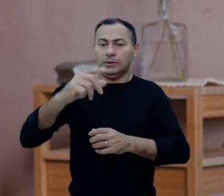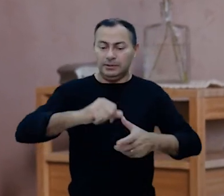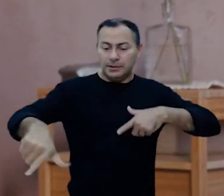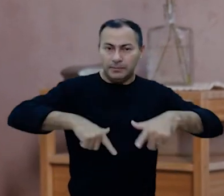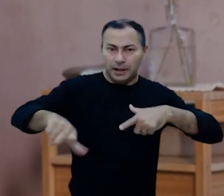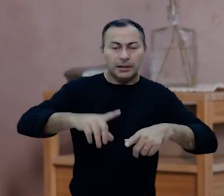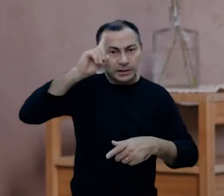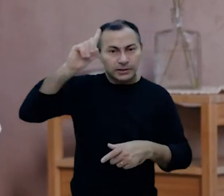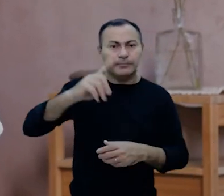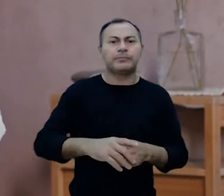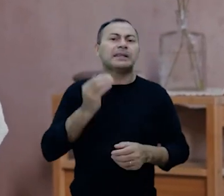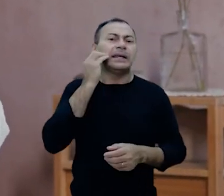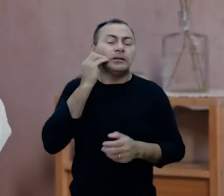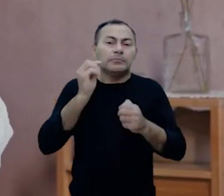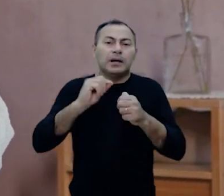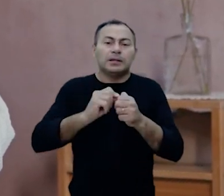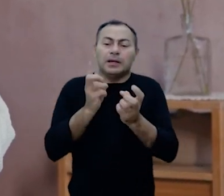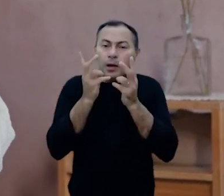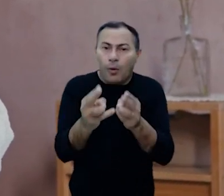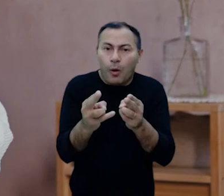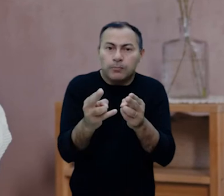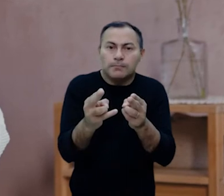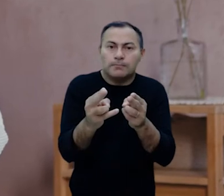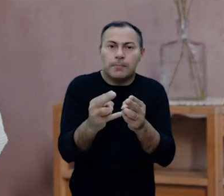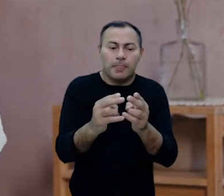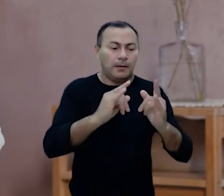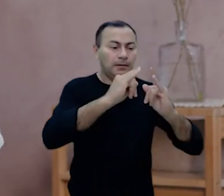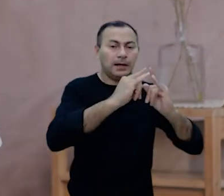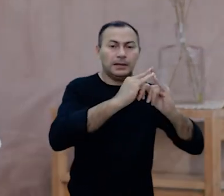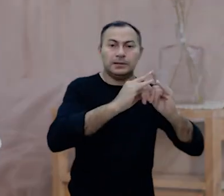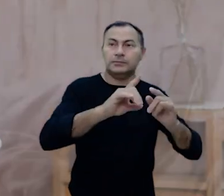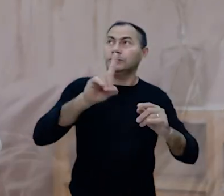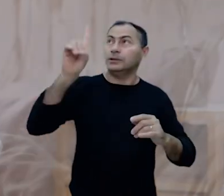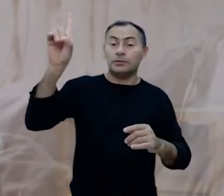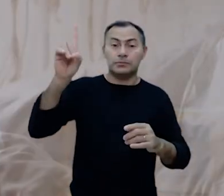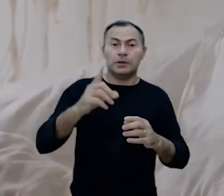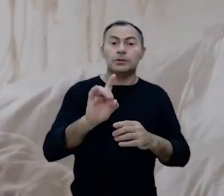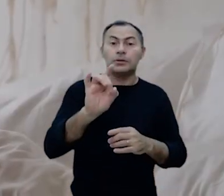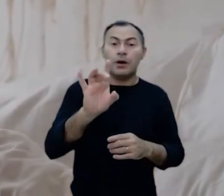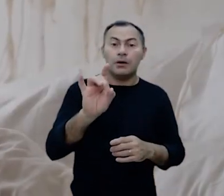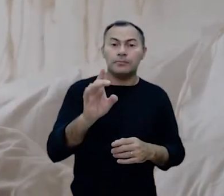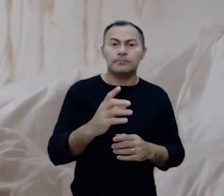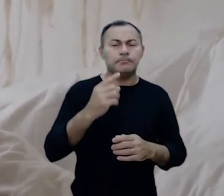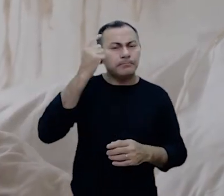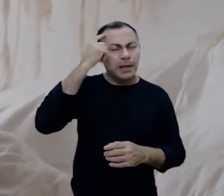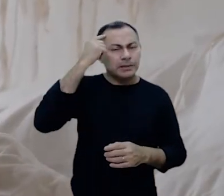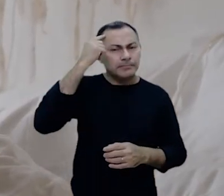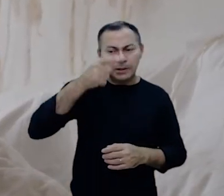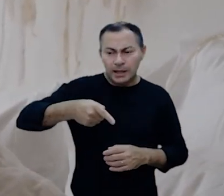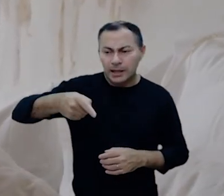sair para as suas atividades daquele dia tente fazer isso do mesmo modo como no tabernáculo somente